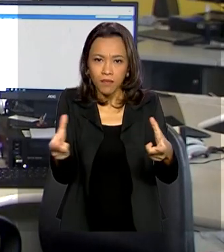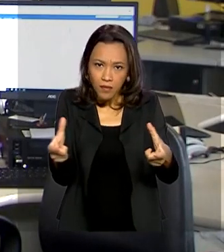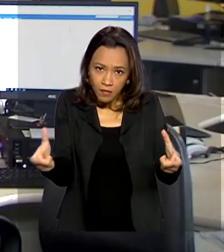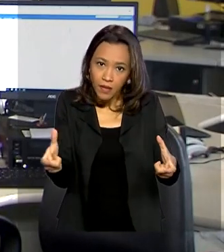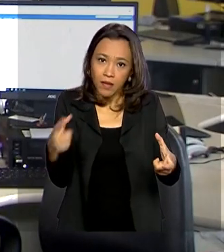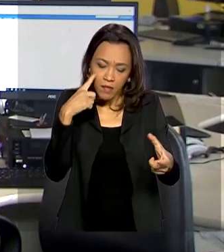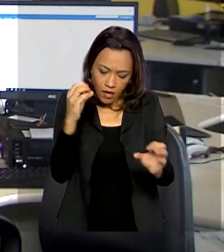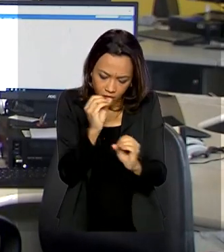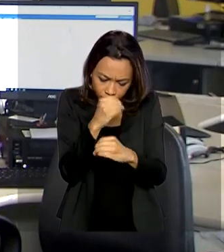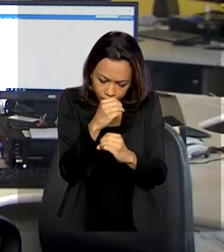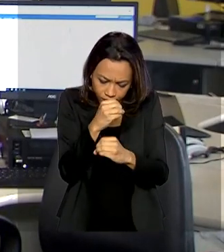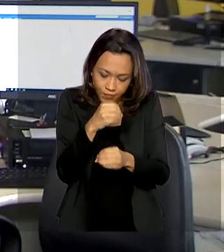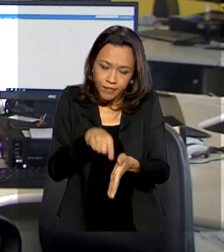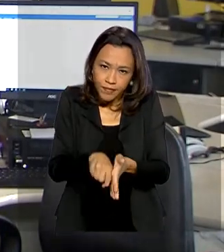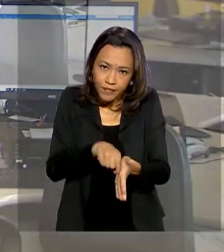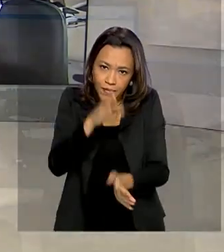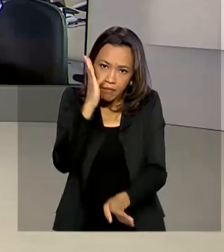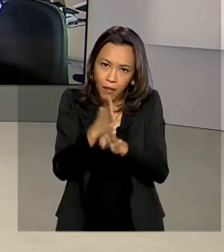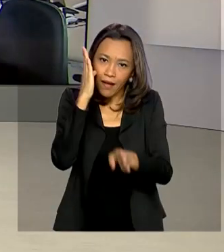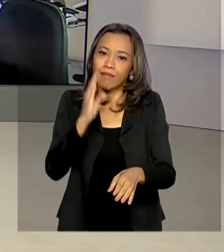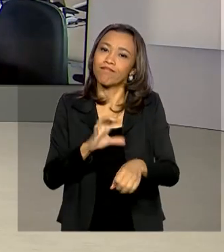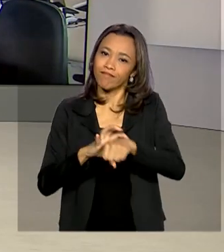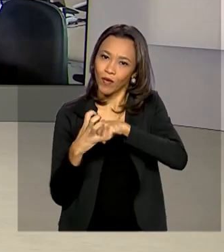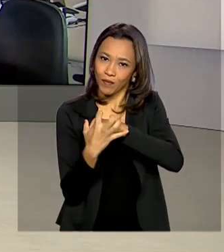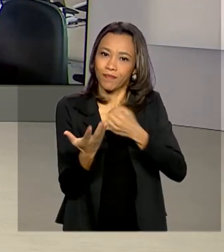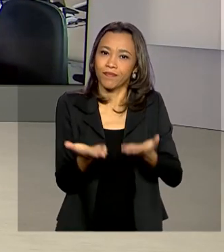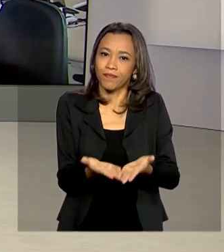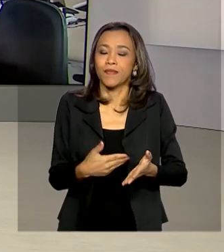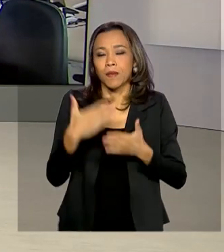Covid-19. Renata. Obrigada pelas informações, Igor. Obrigada pelas ao